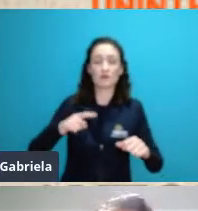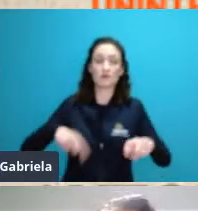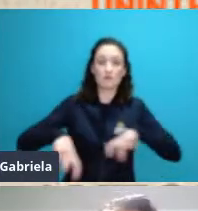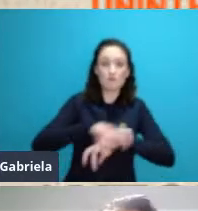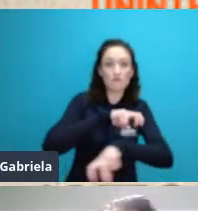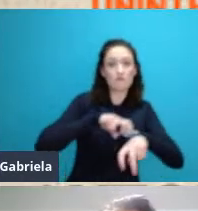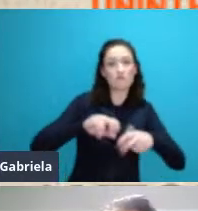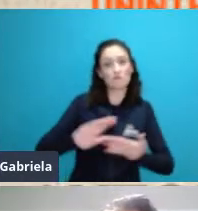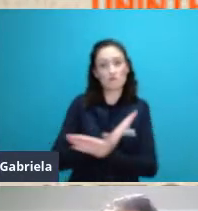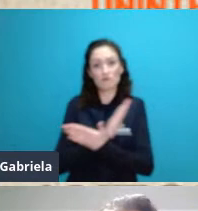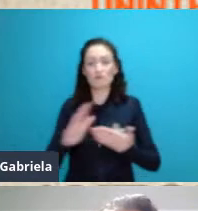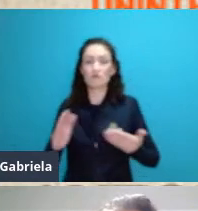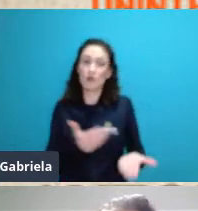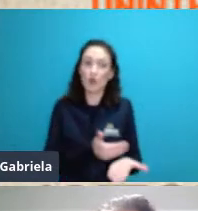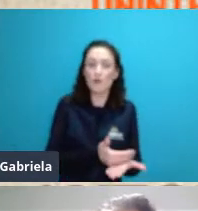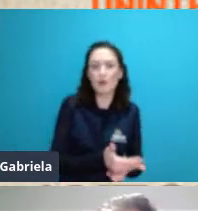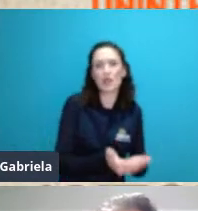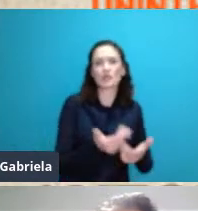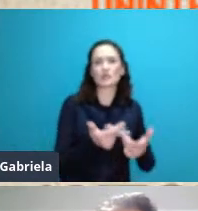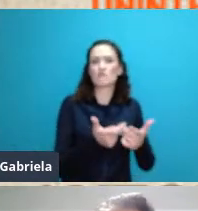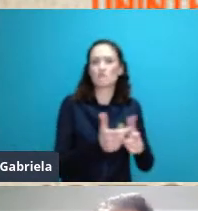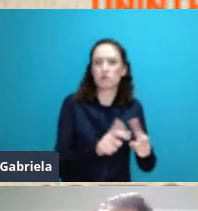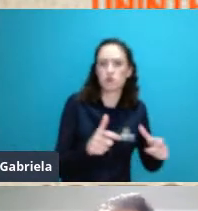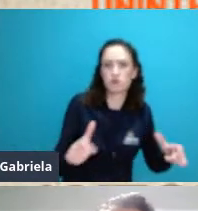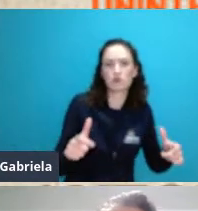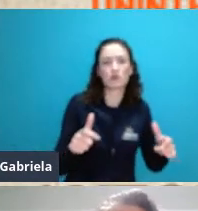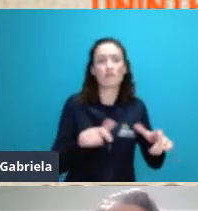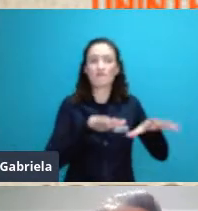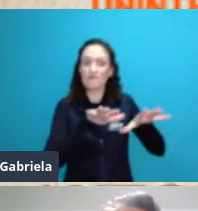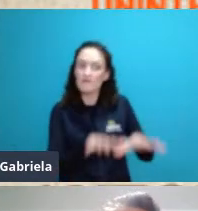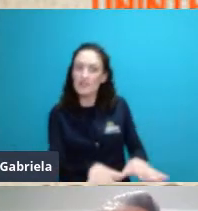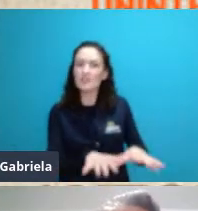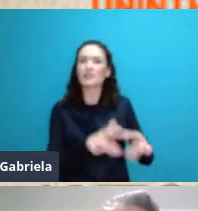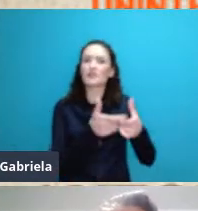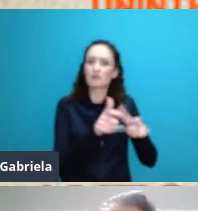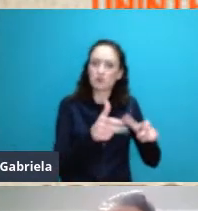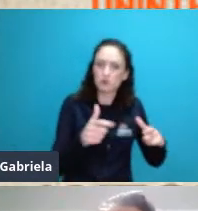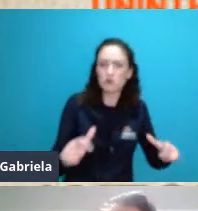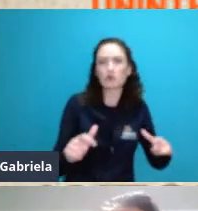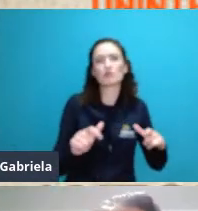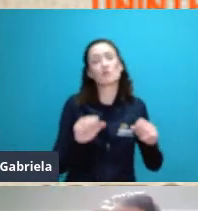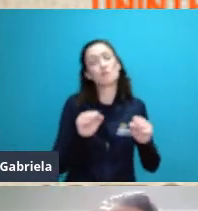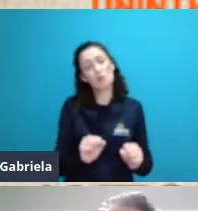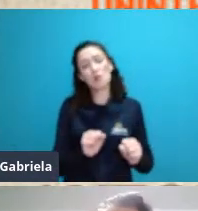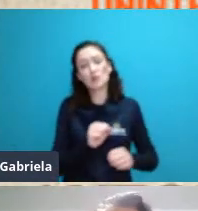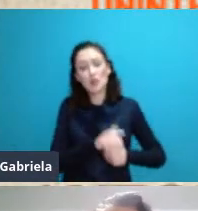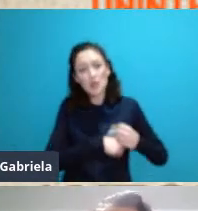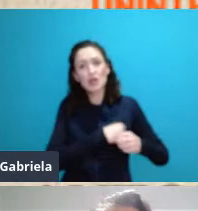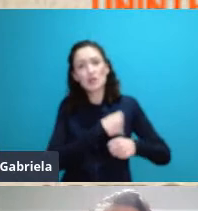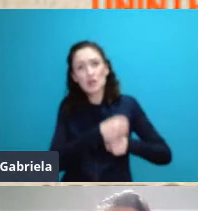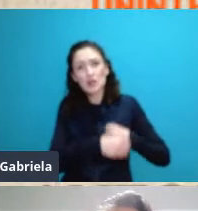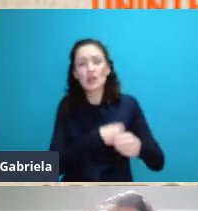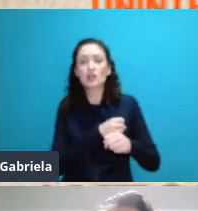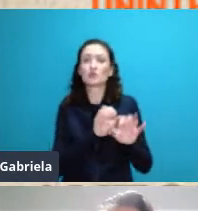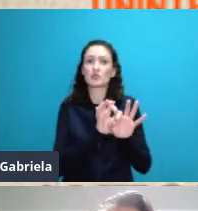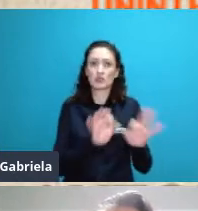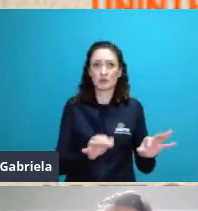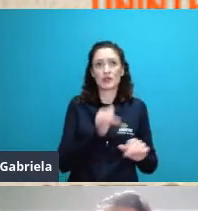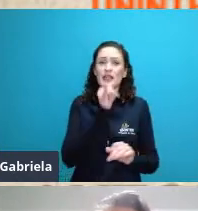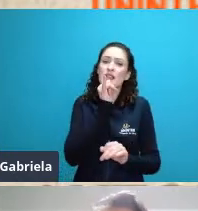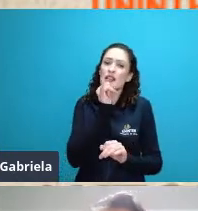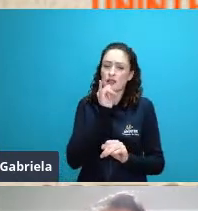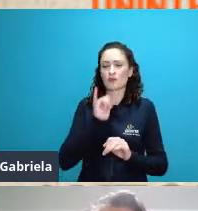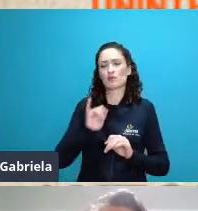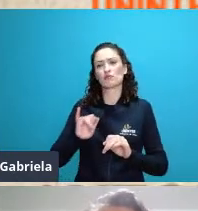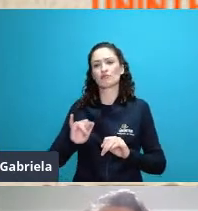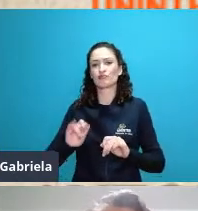permanecer se reproduzir etc no início nós vamos ter espécies mais simples espécies arbustivas herbáceas que são